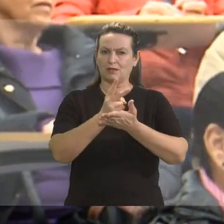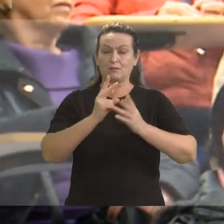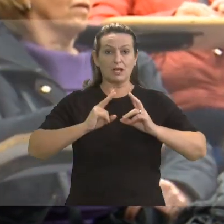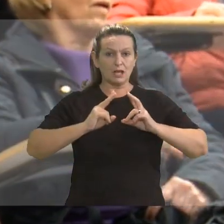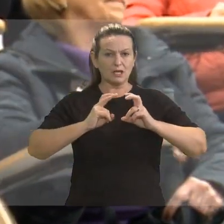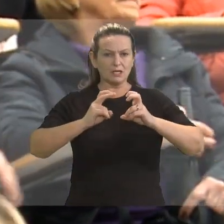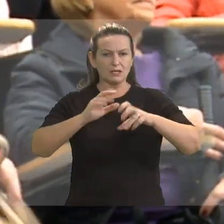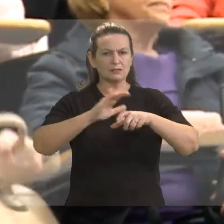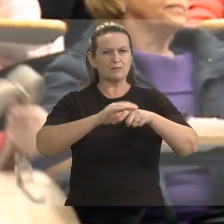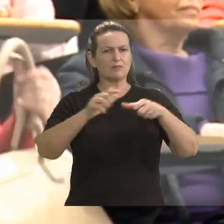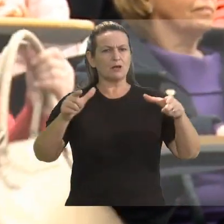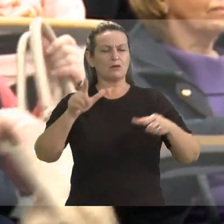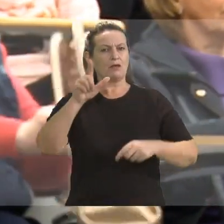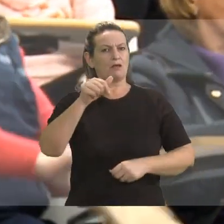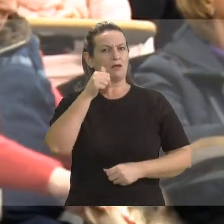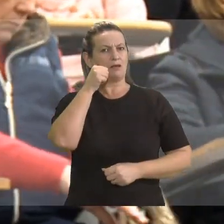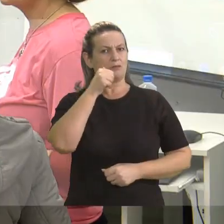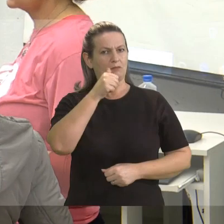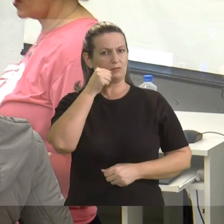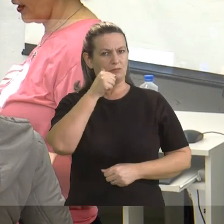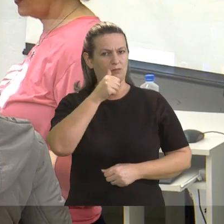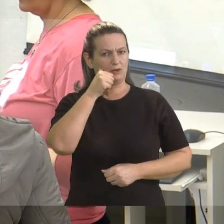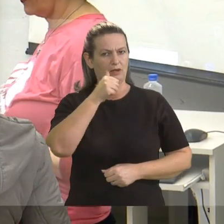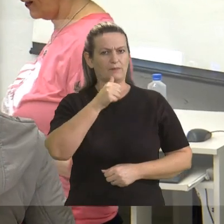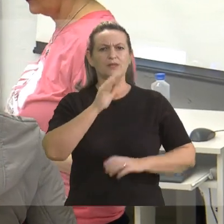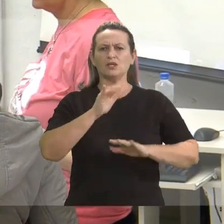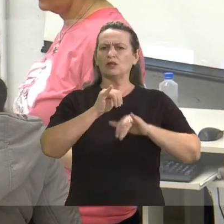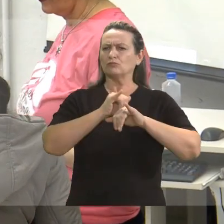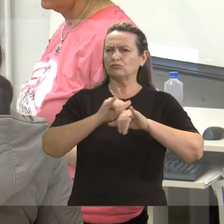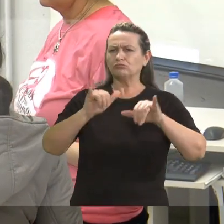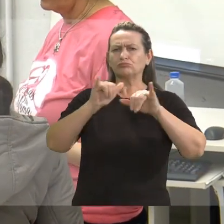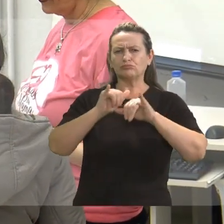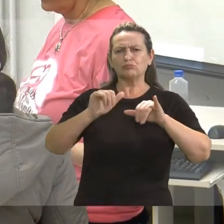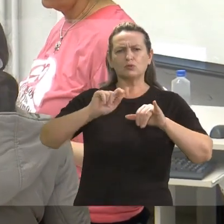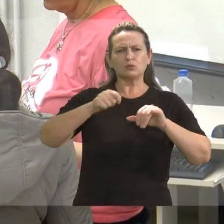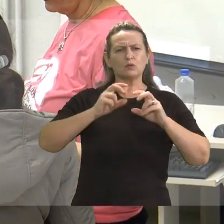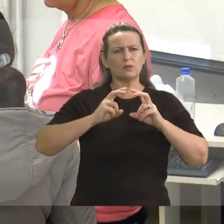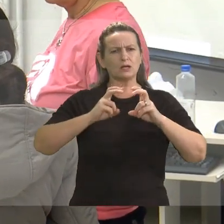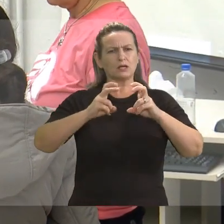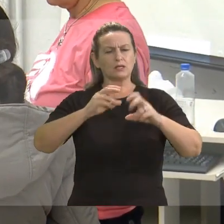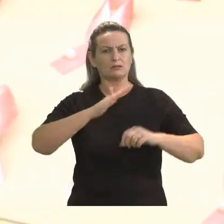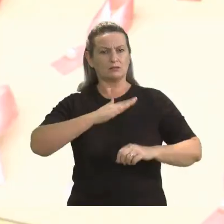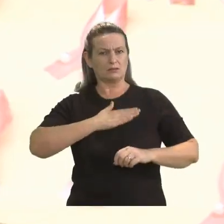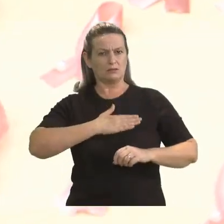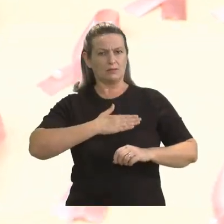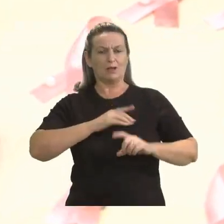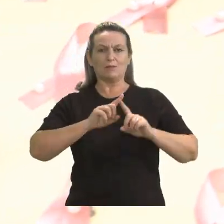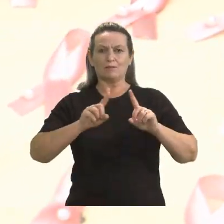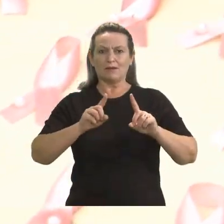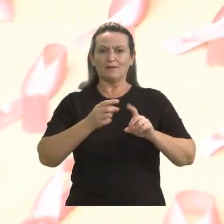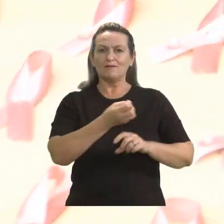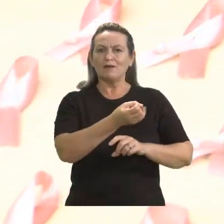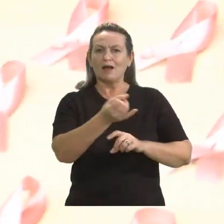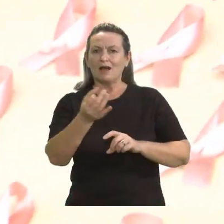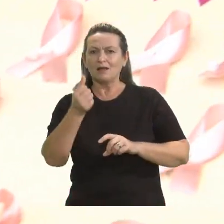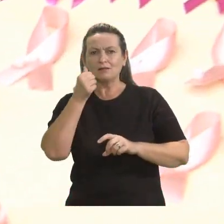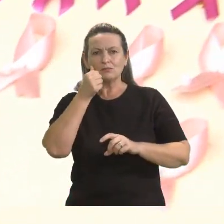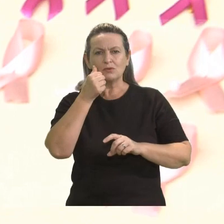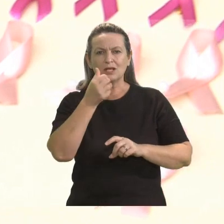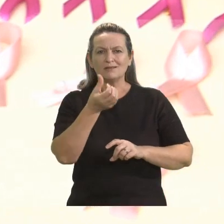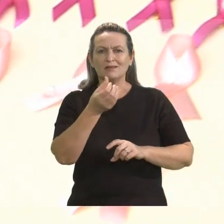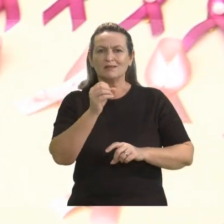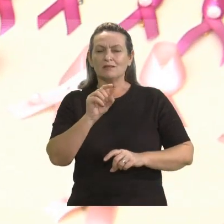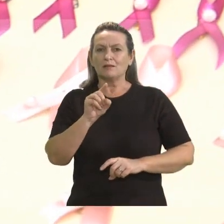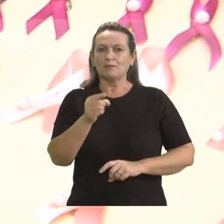tipos de câncer mais comum entre as mulheres e, apesar de amplamente divulgado, ainda será responsável por quase 60